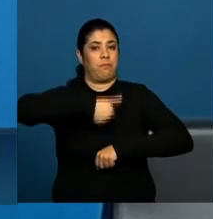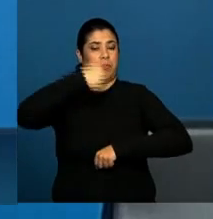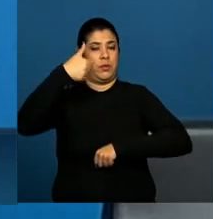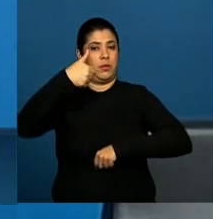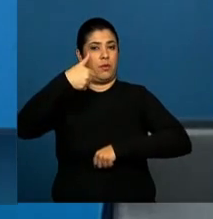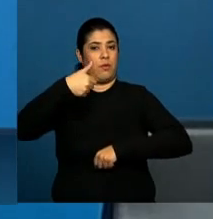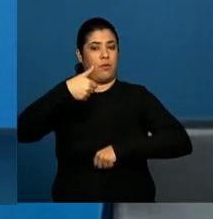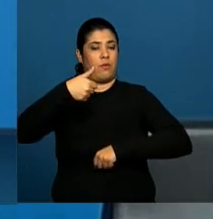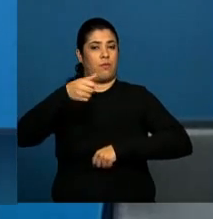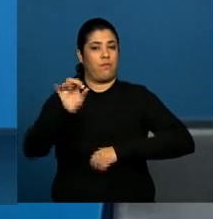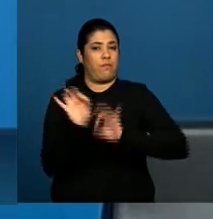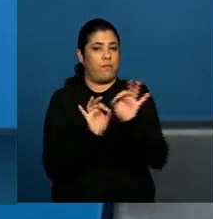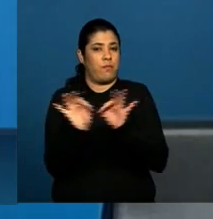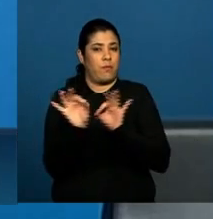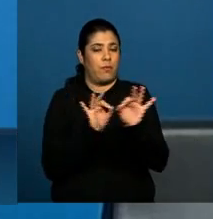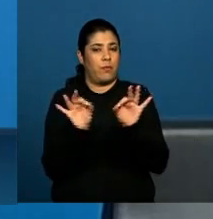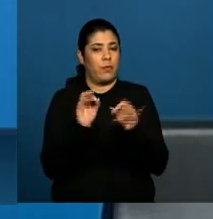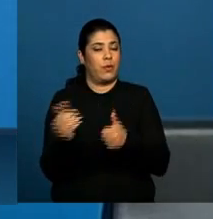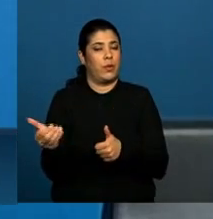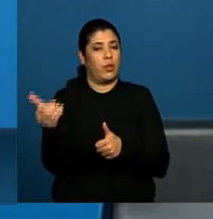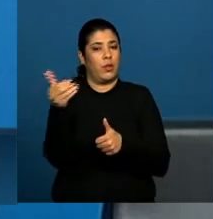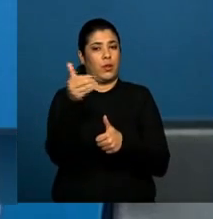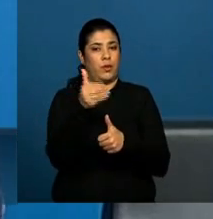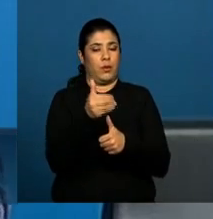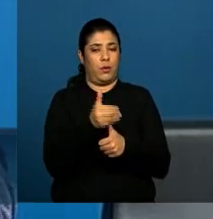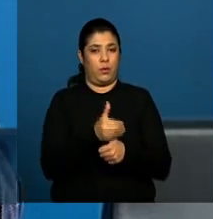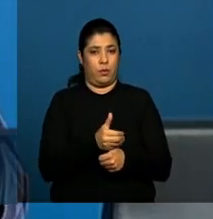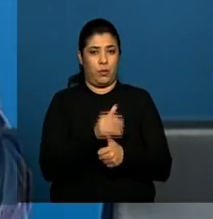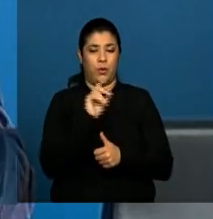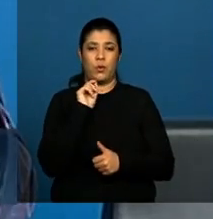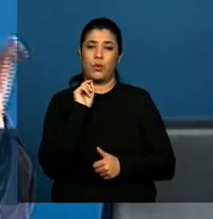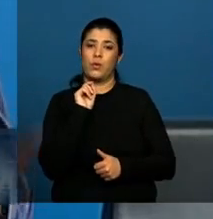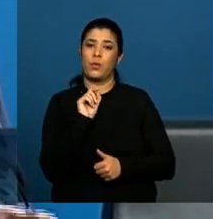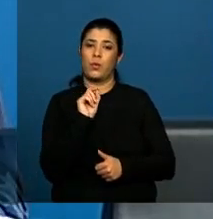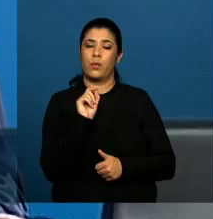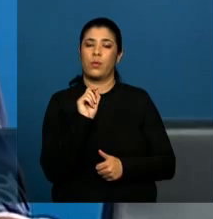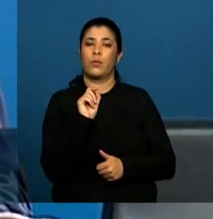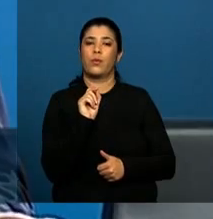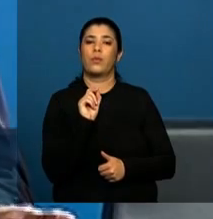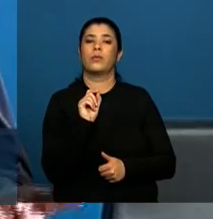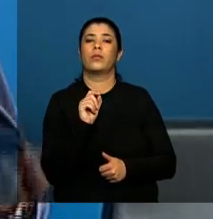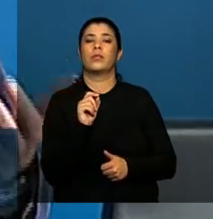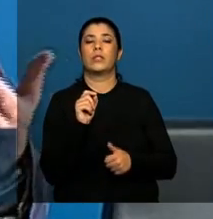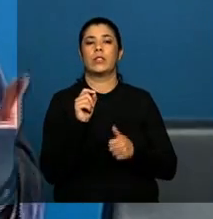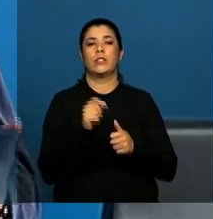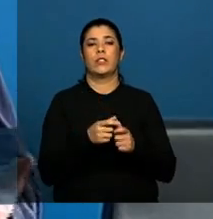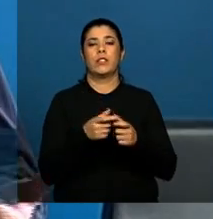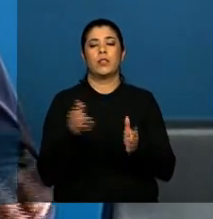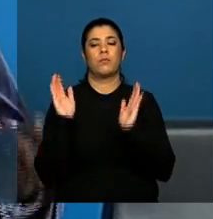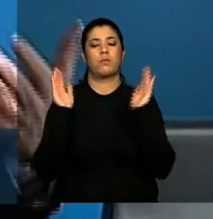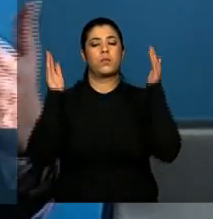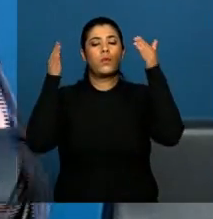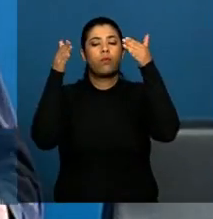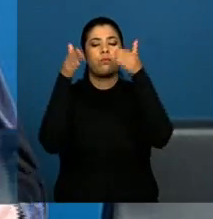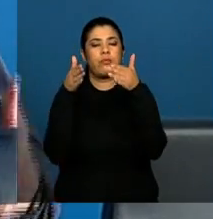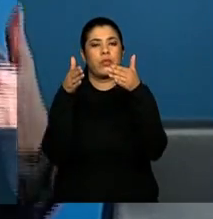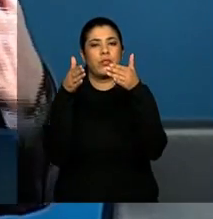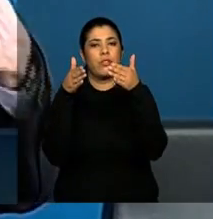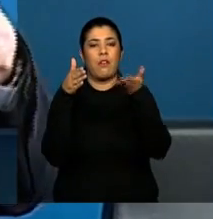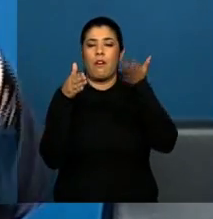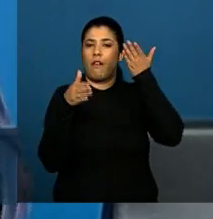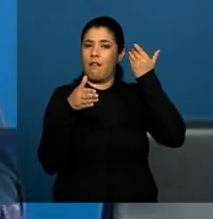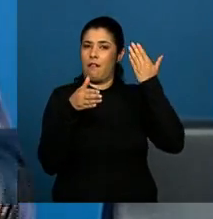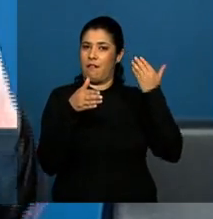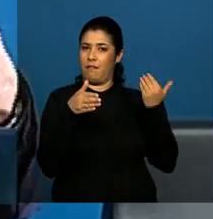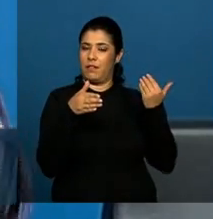na substituição dessa expansão física por aquela permitida pela